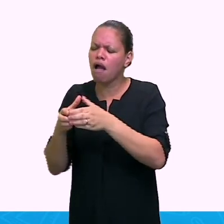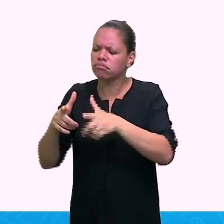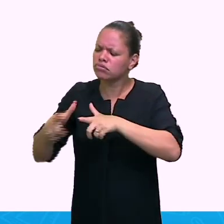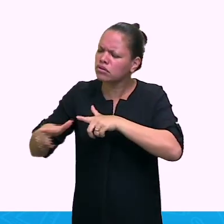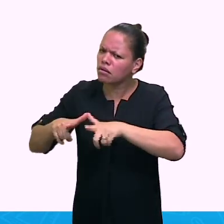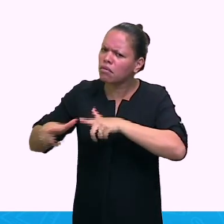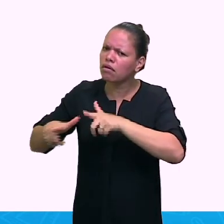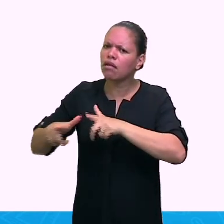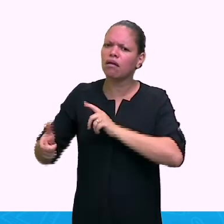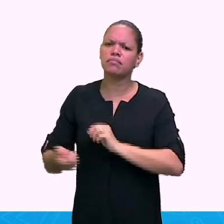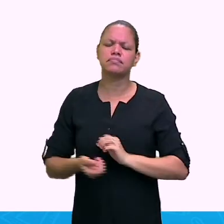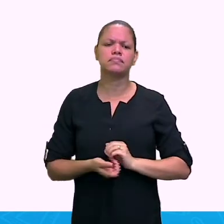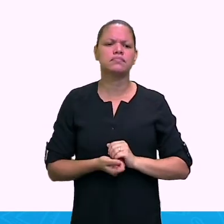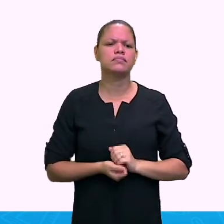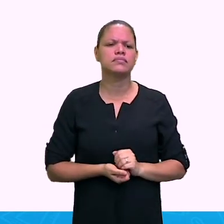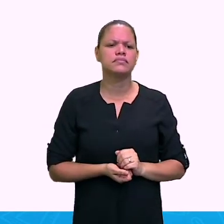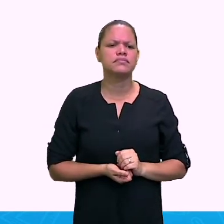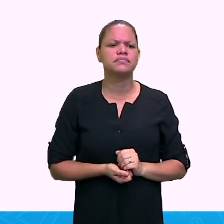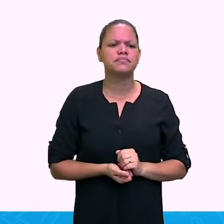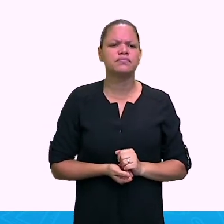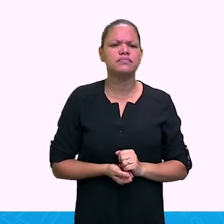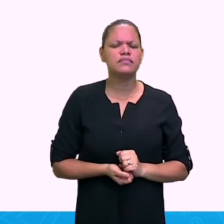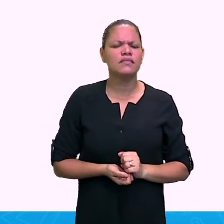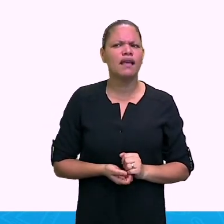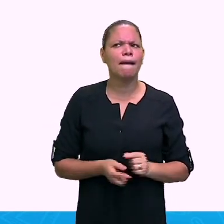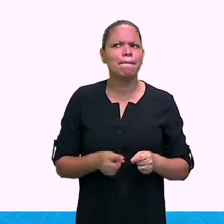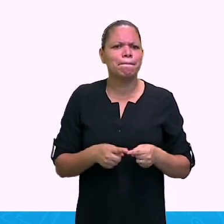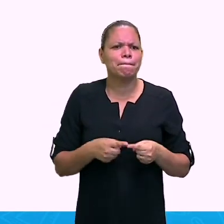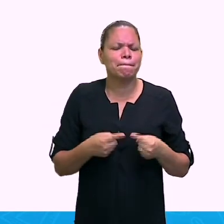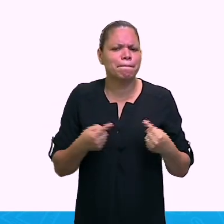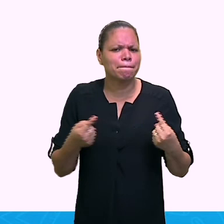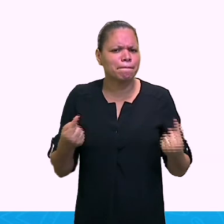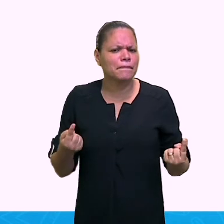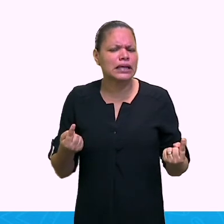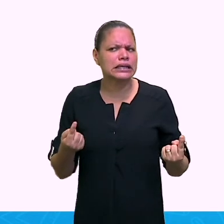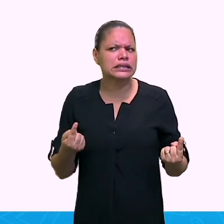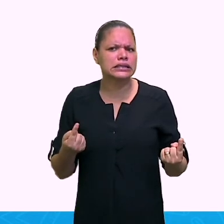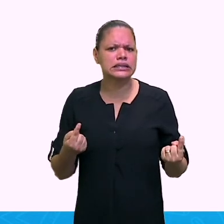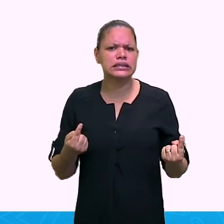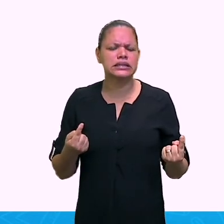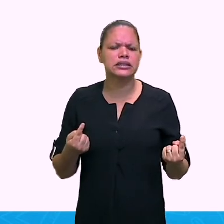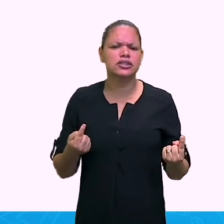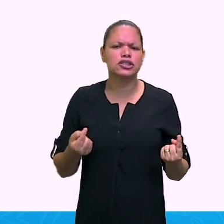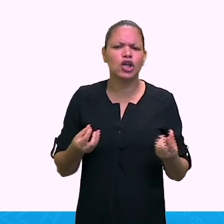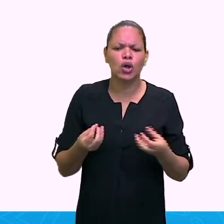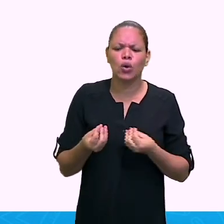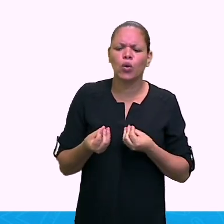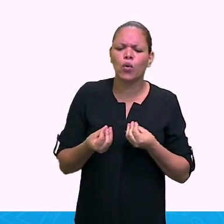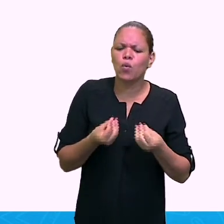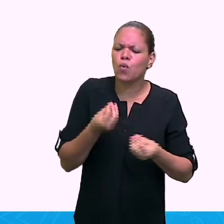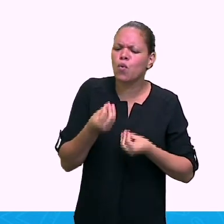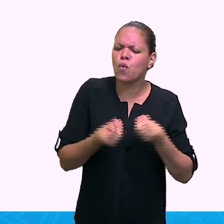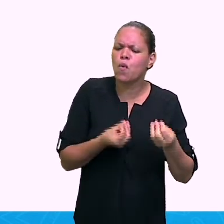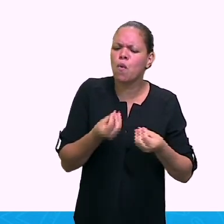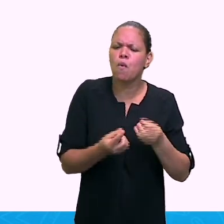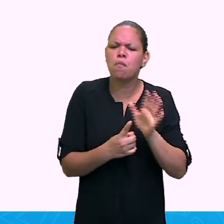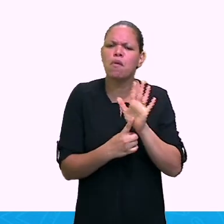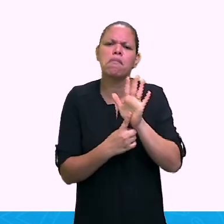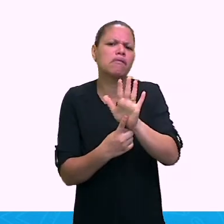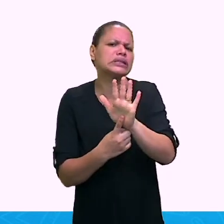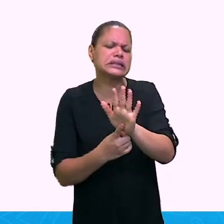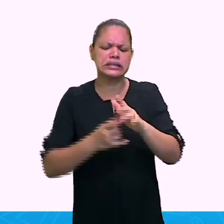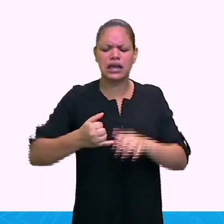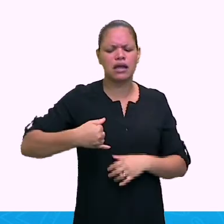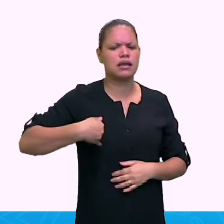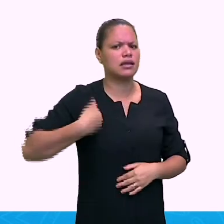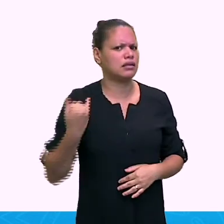Então, quando chega nessa empresa falar sobre eles, eles não precisam falar... I am, eu tenho quantos anos? A gente não precisa